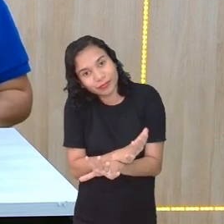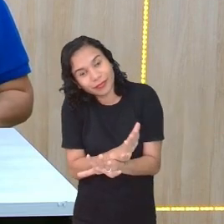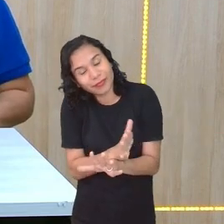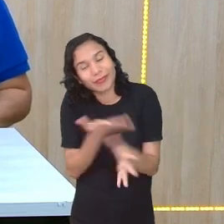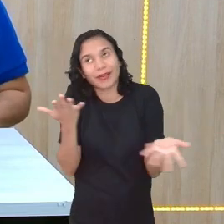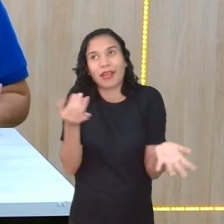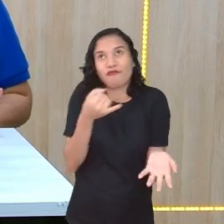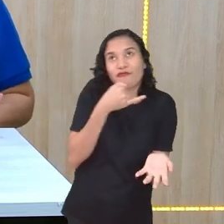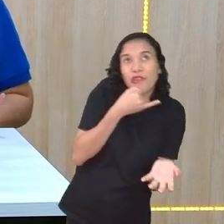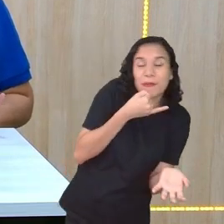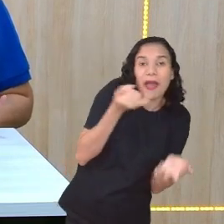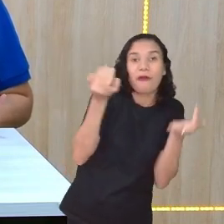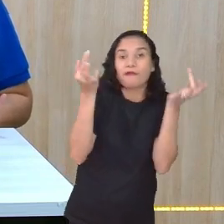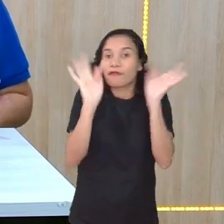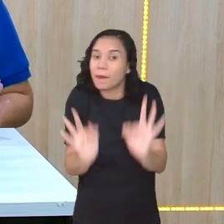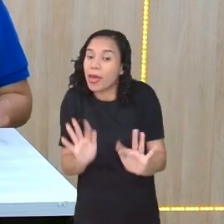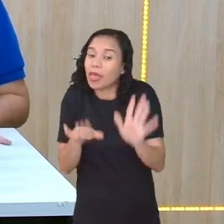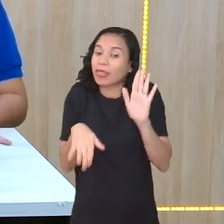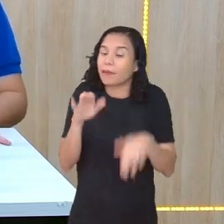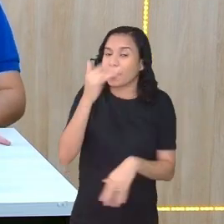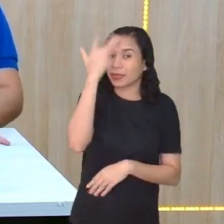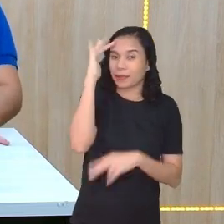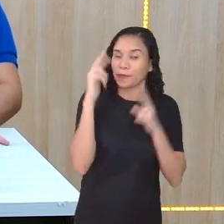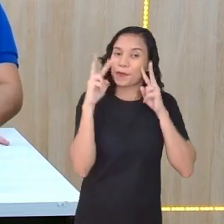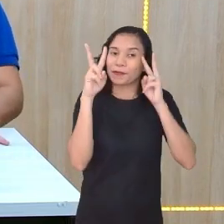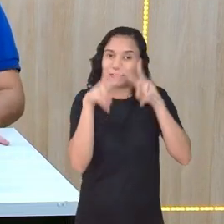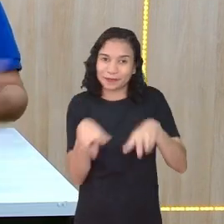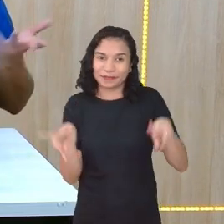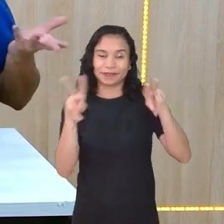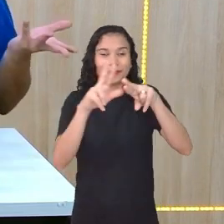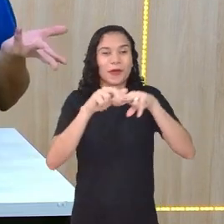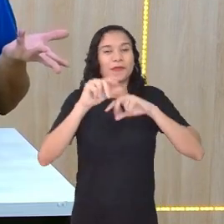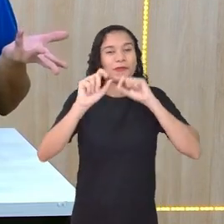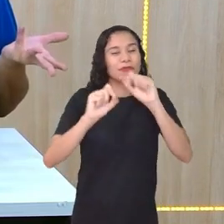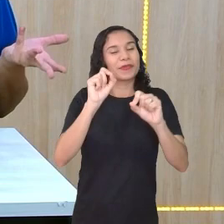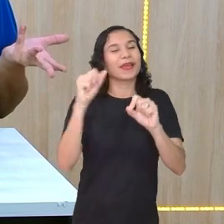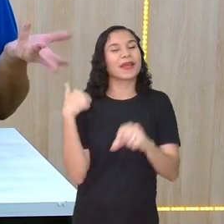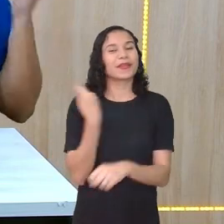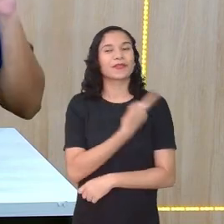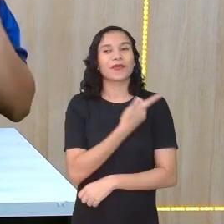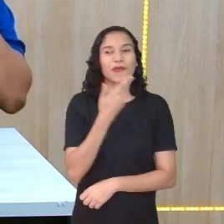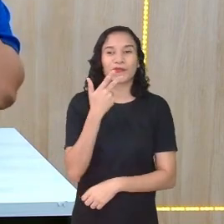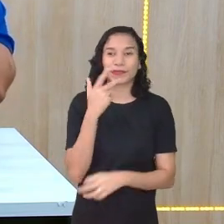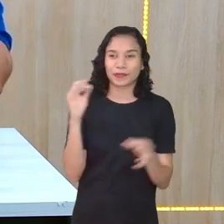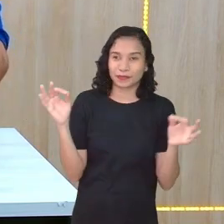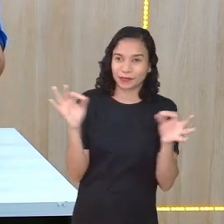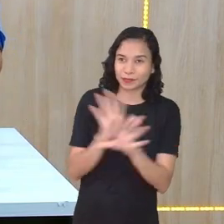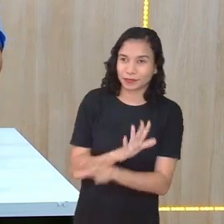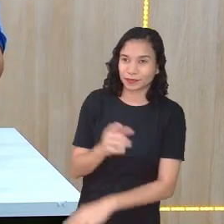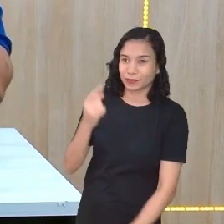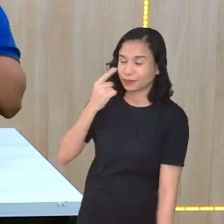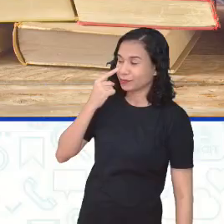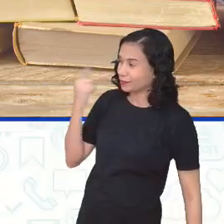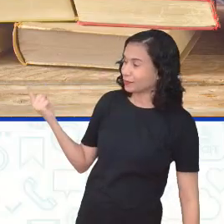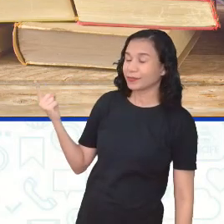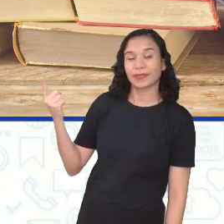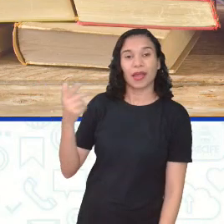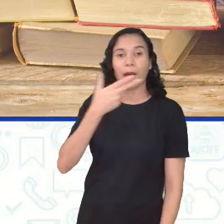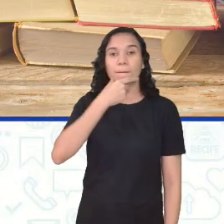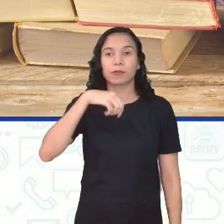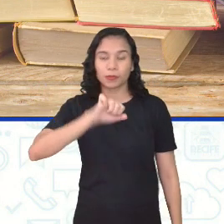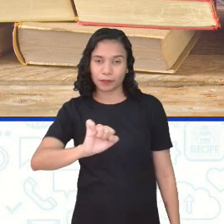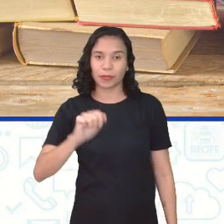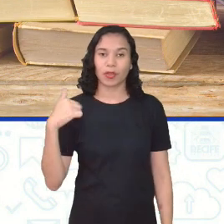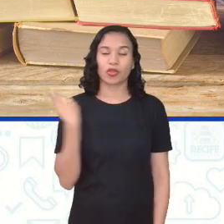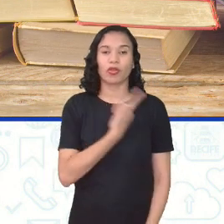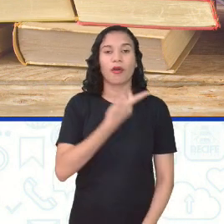felizmente, a depender de quem esteja vendo. E aí, para terminar, eu trouxe essa frase de Paulo Freire. Não se